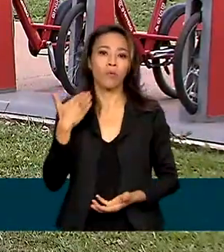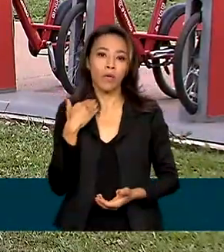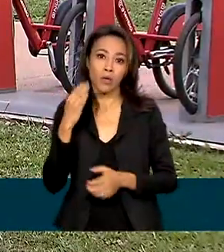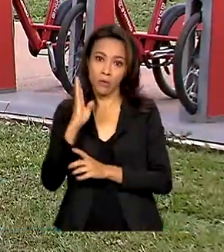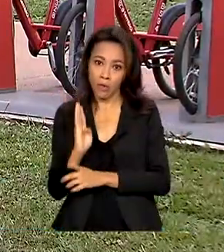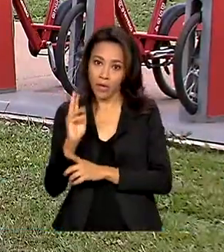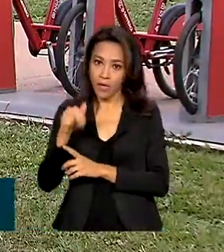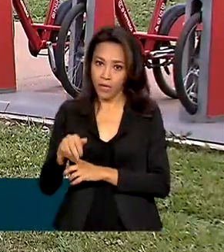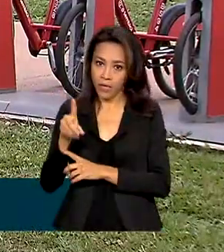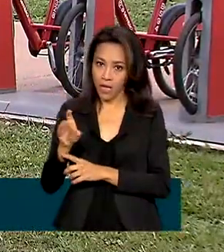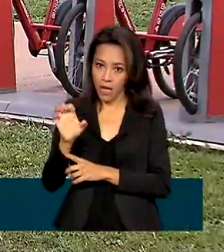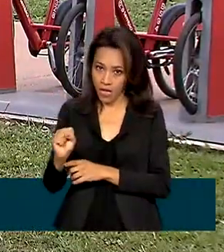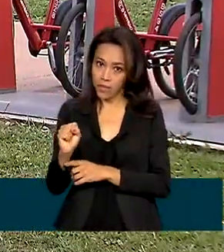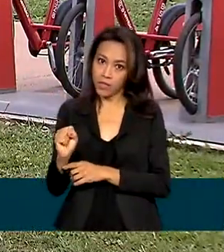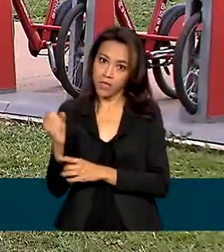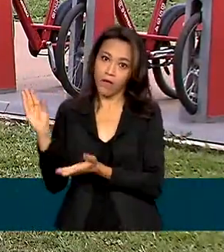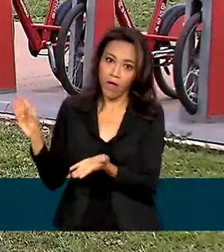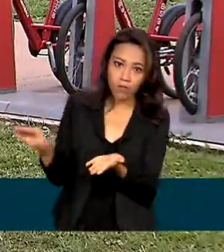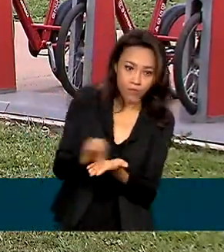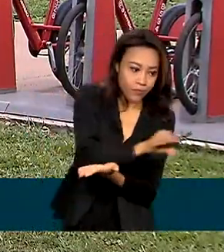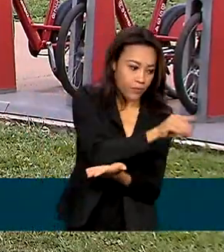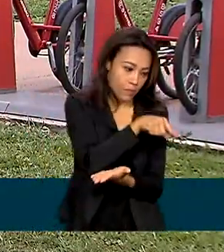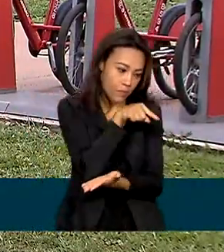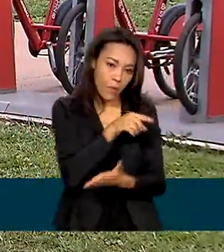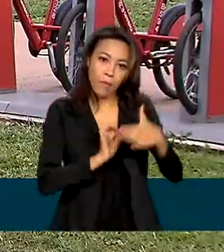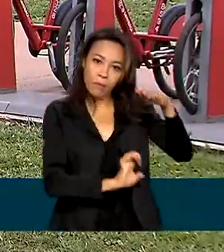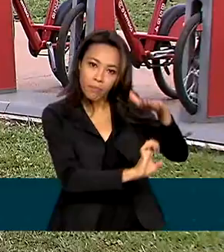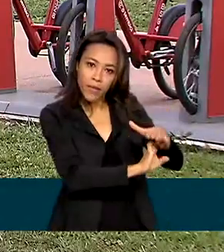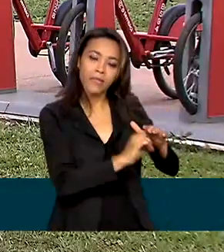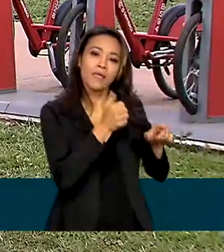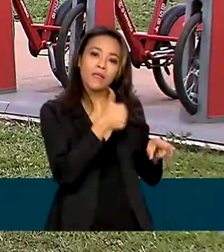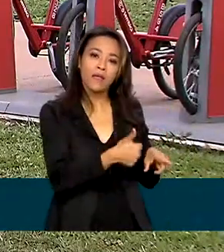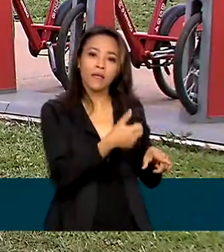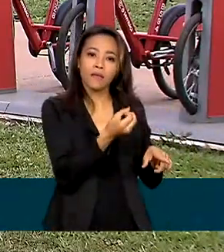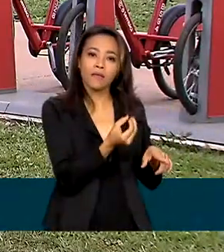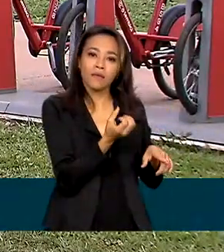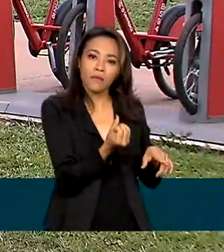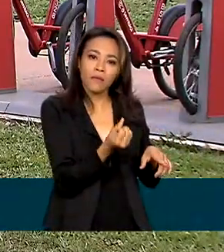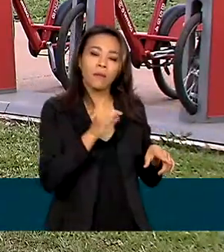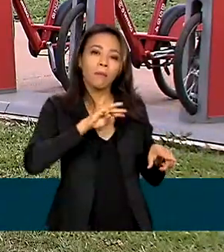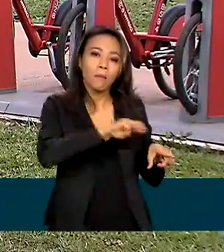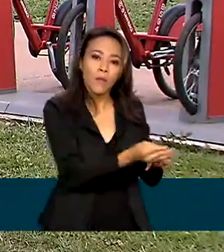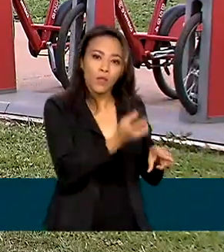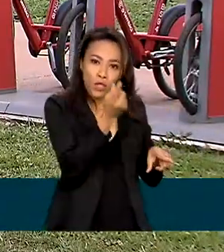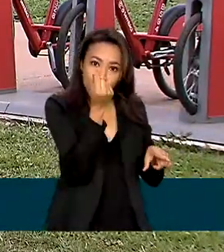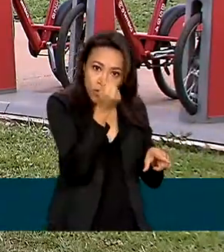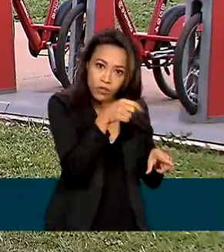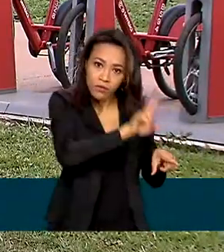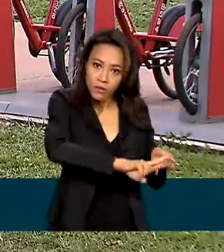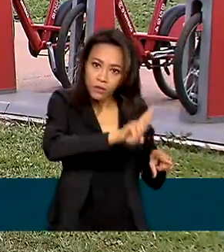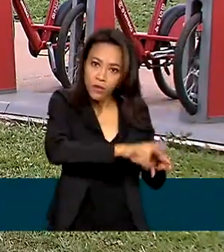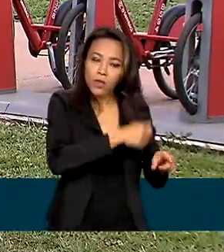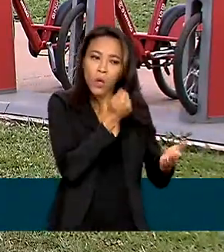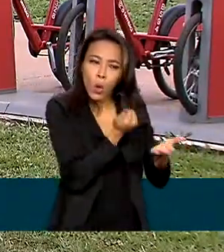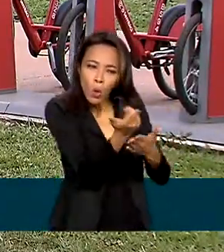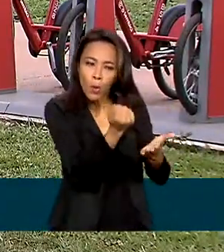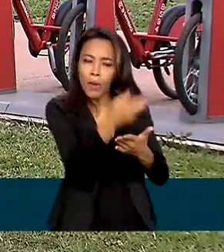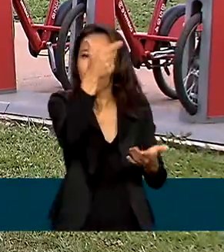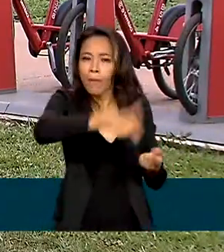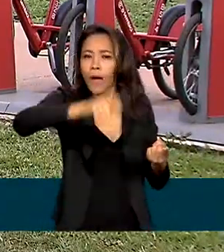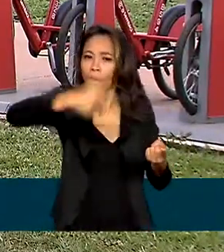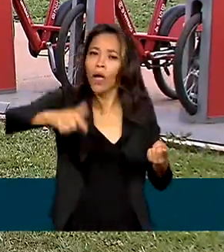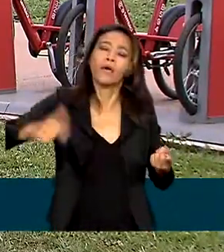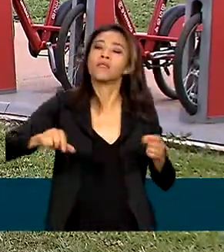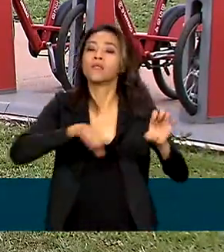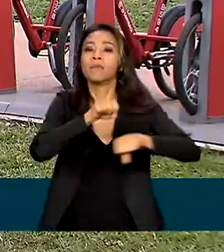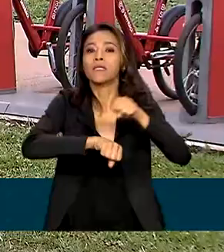uma empresa do setor. Vão ser 160 milhões de reais que vão ser investidos na compra de mais bicicletas como